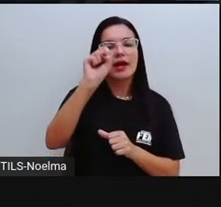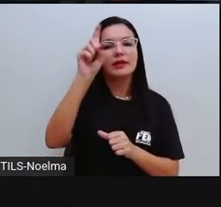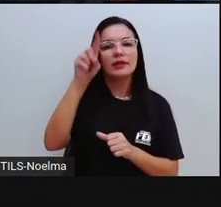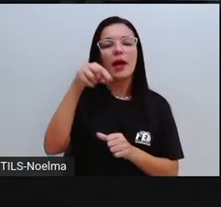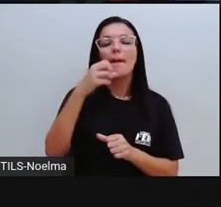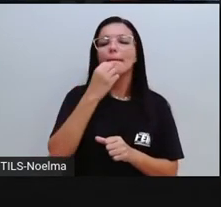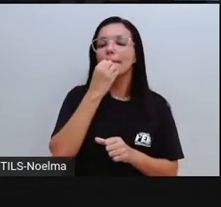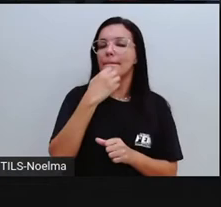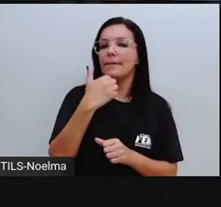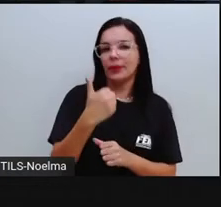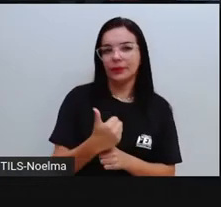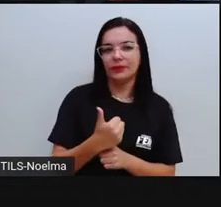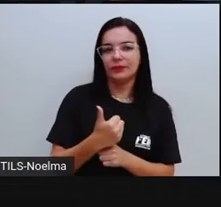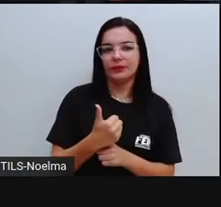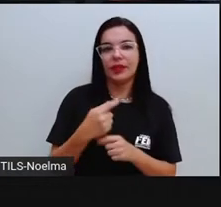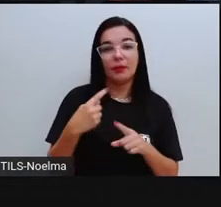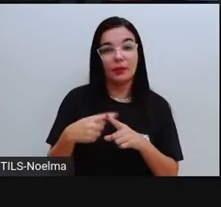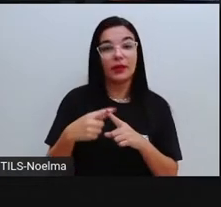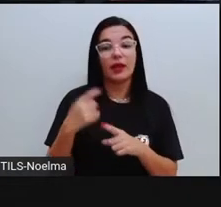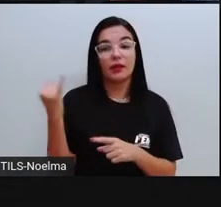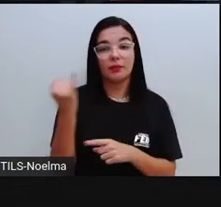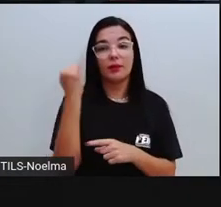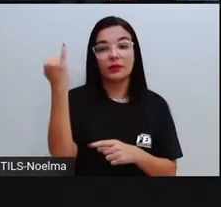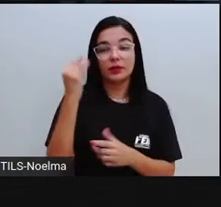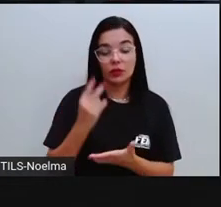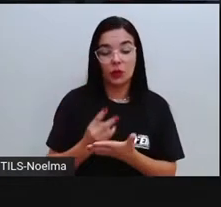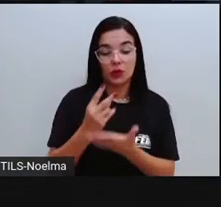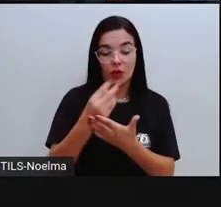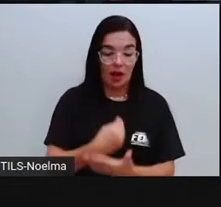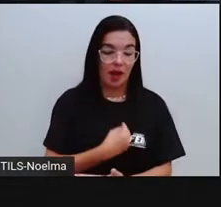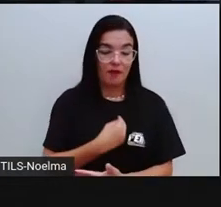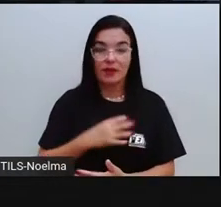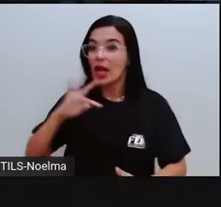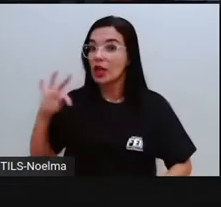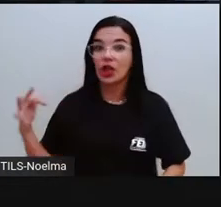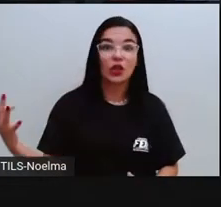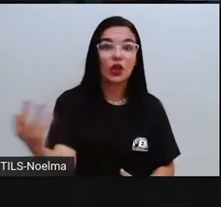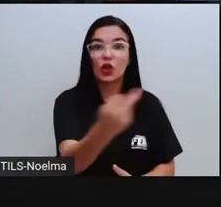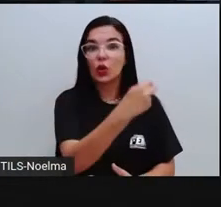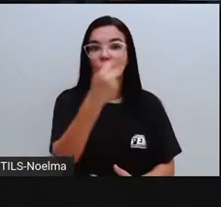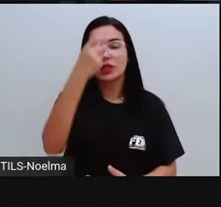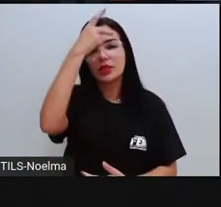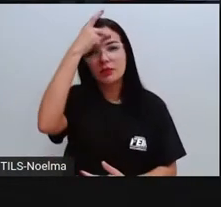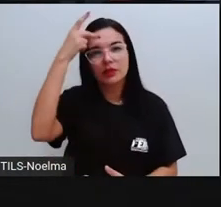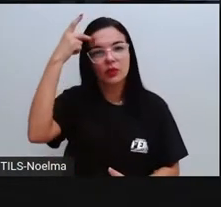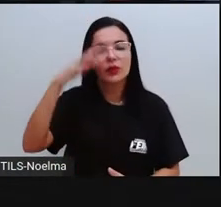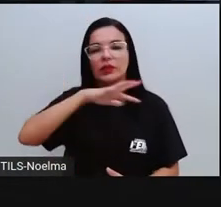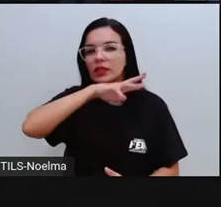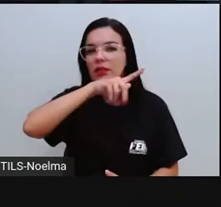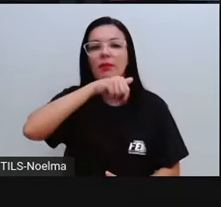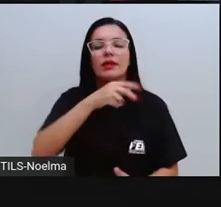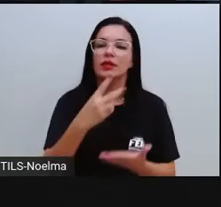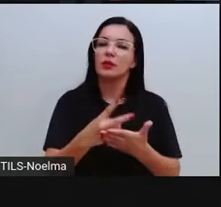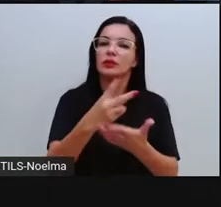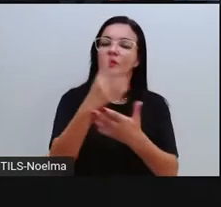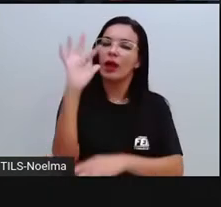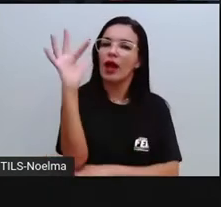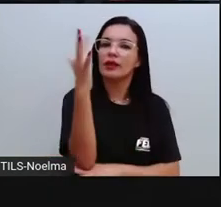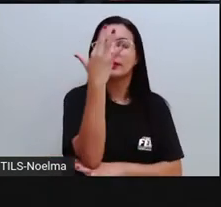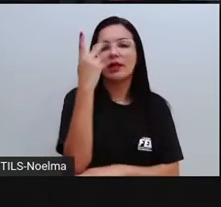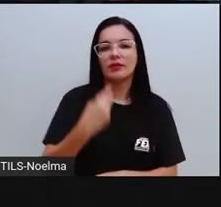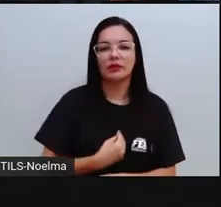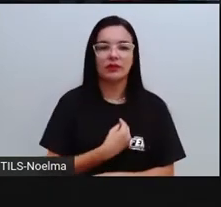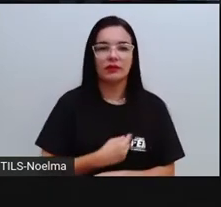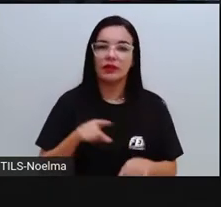a nossa sobrevivência. Além de contribuir aí também com o ciclo da água e todo o processo de